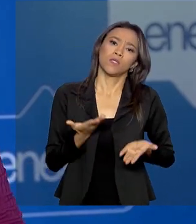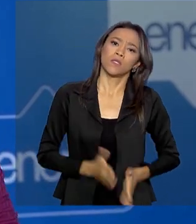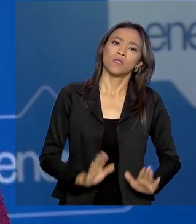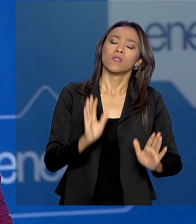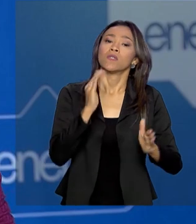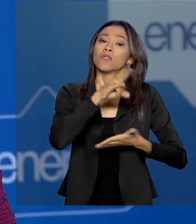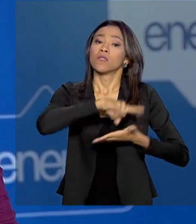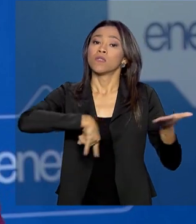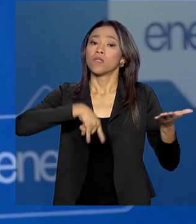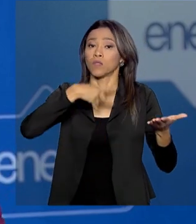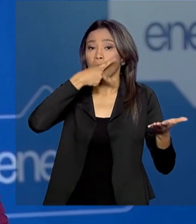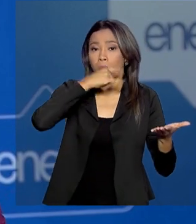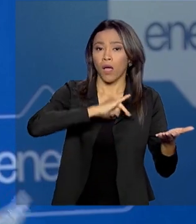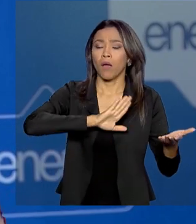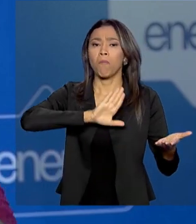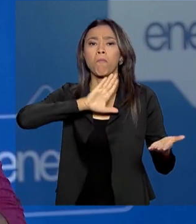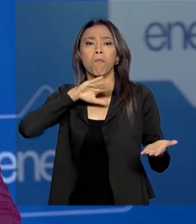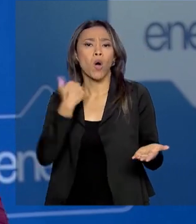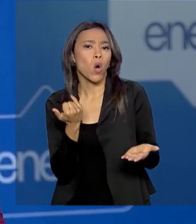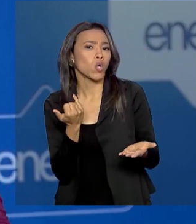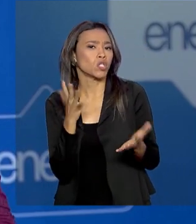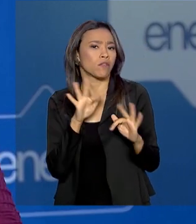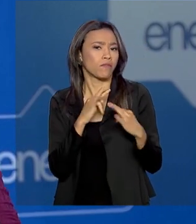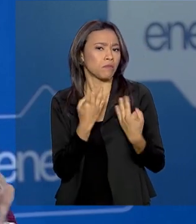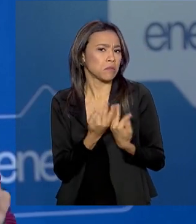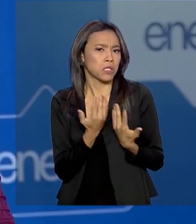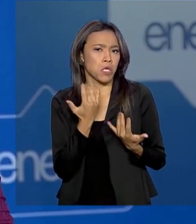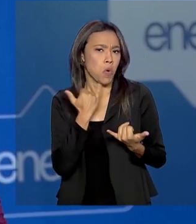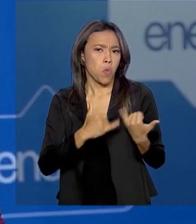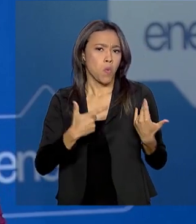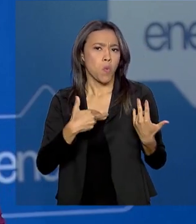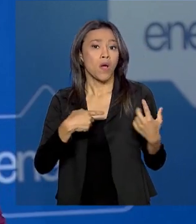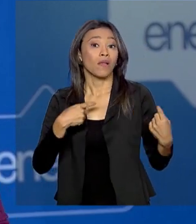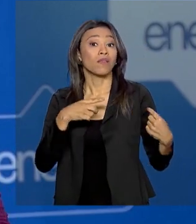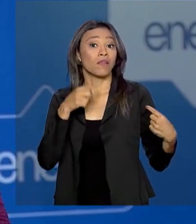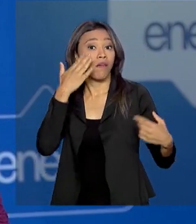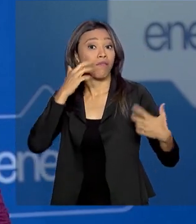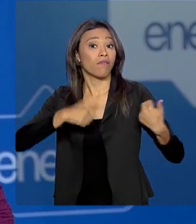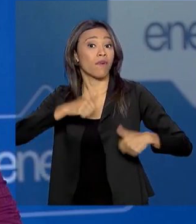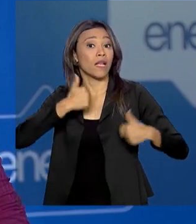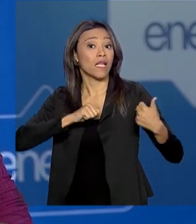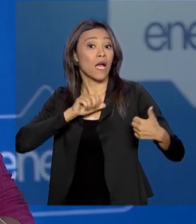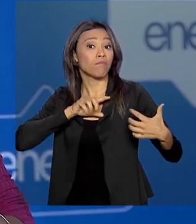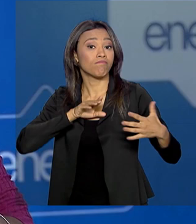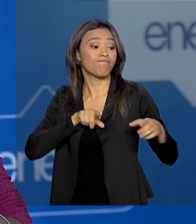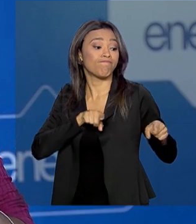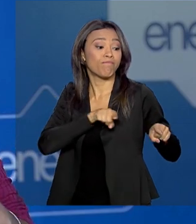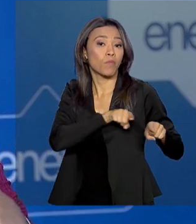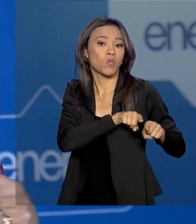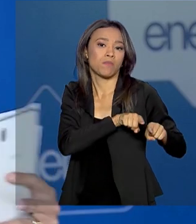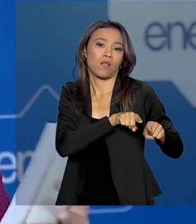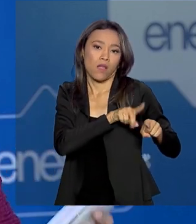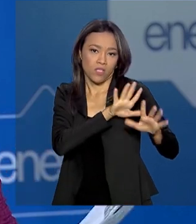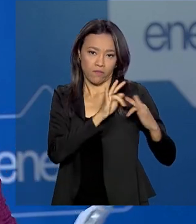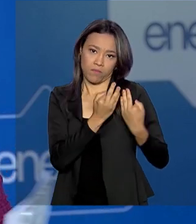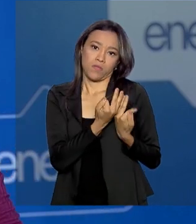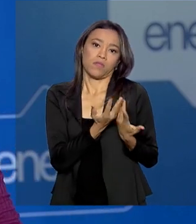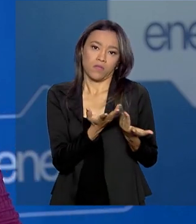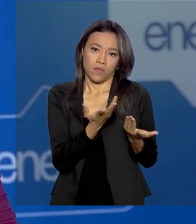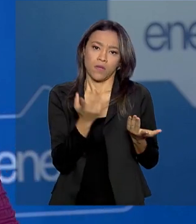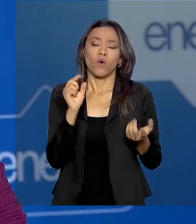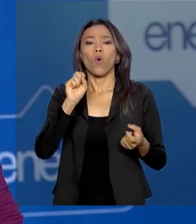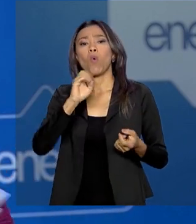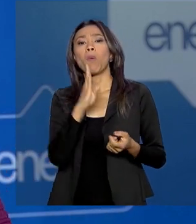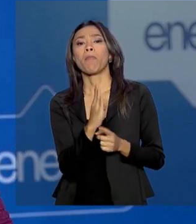certidão de óbito, de morte de parente, mas aí tem que avaliar o grau de parentesco. Vale também um boletim de ocorrência,